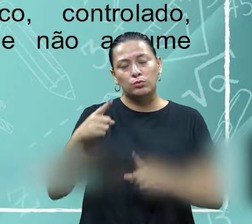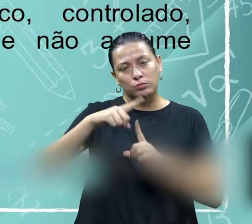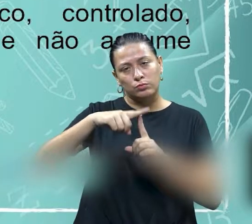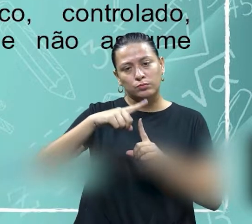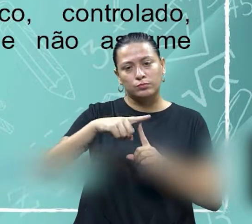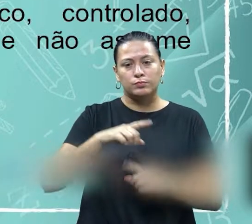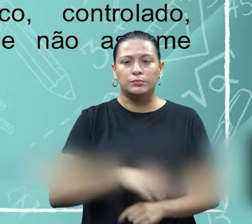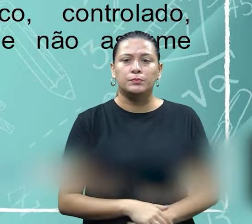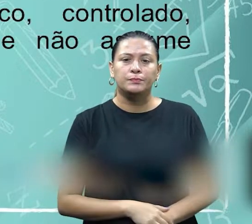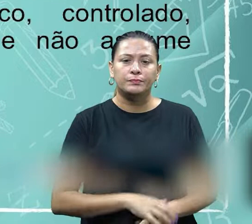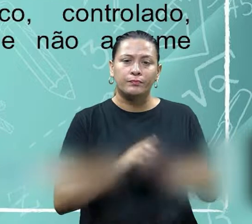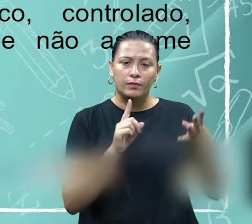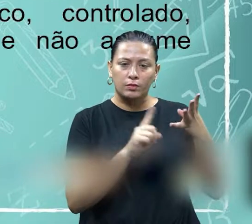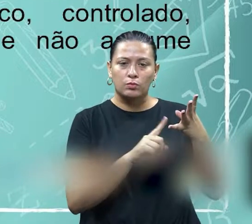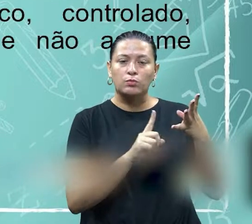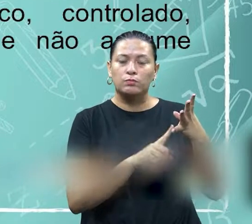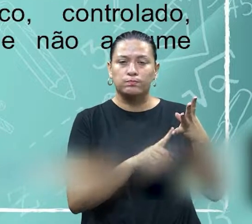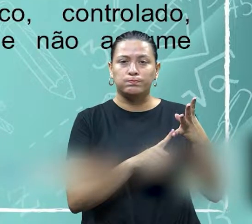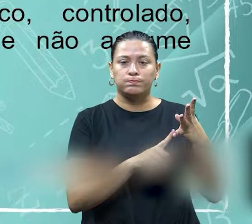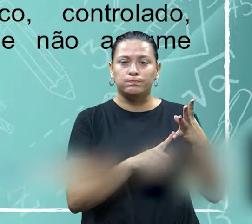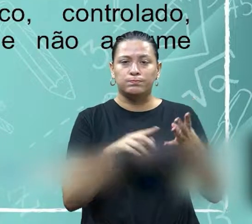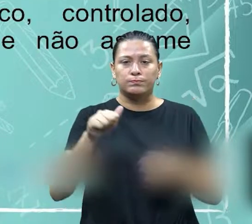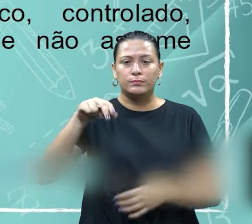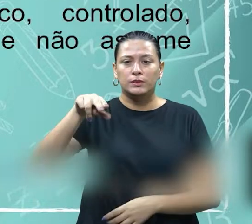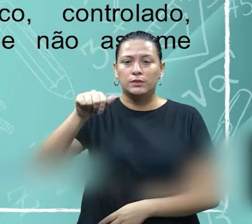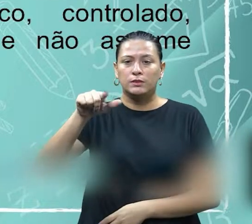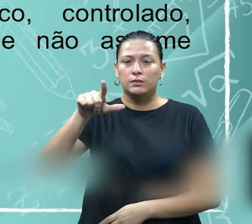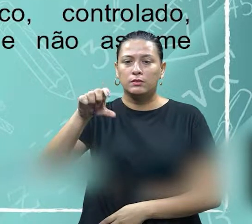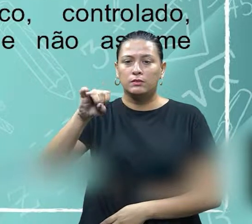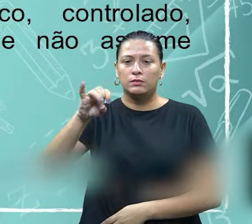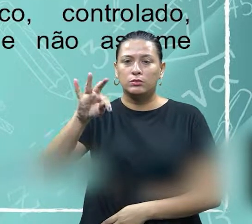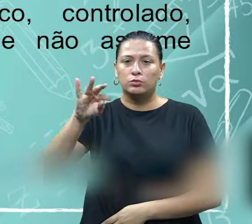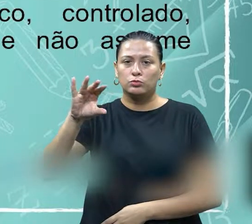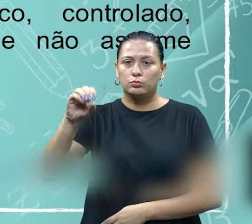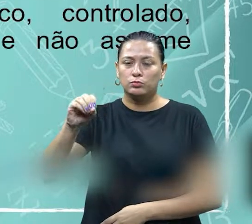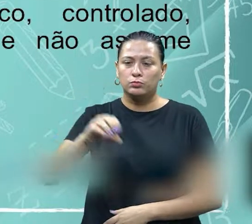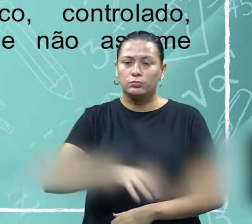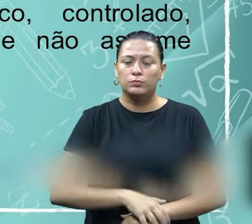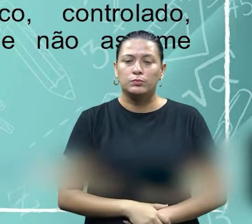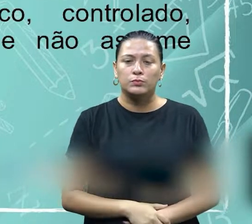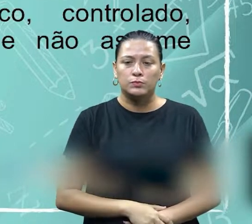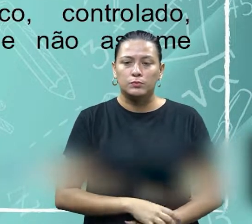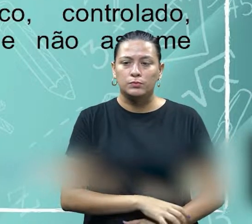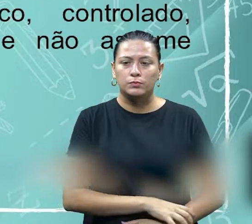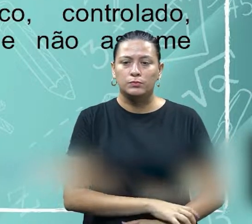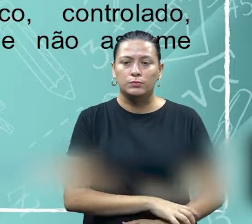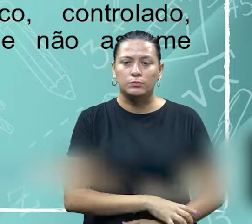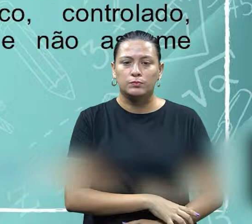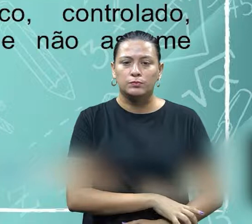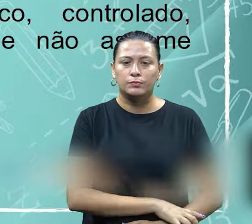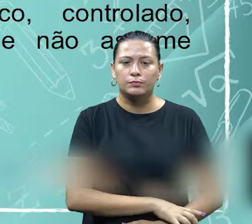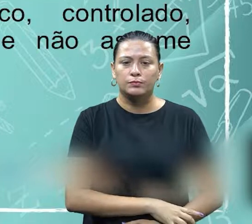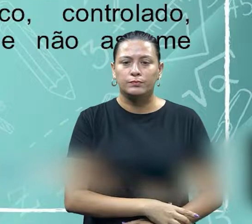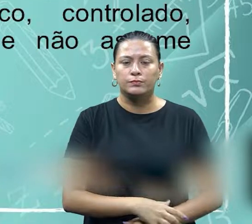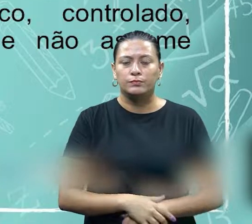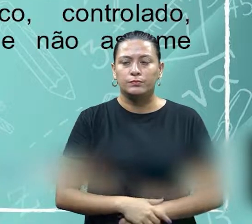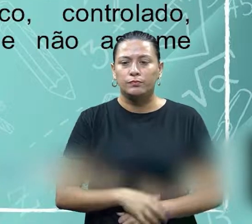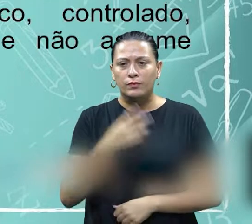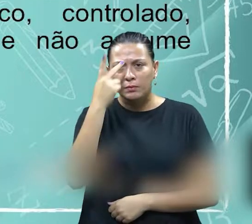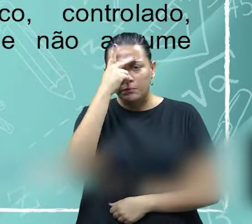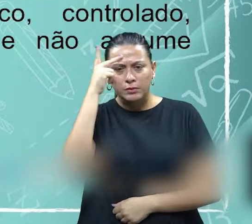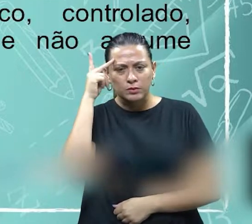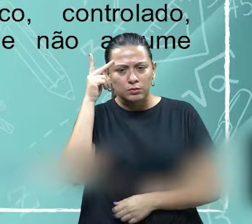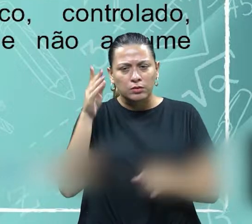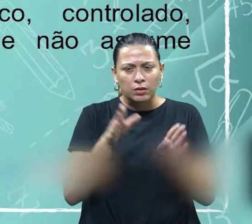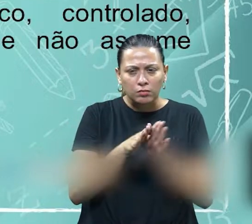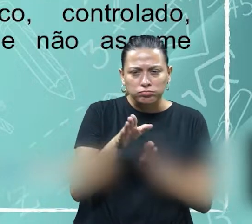tipo, que é o analítico. Segundo esse, segundo o autor, ele fala que ele é típico de pessoas que é mais